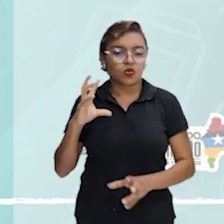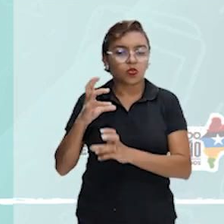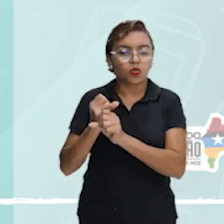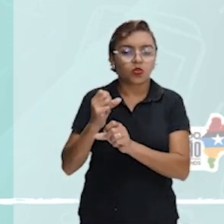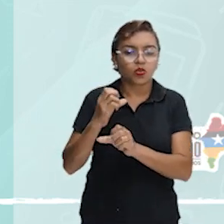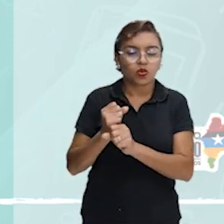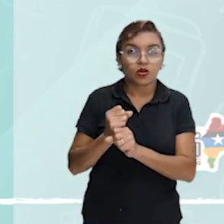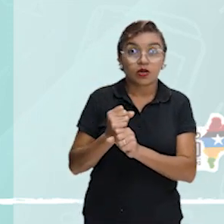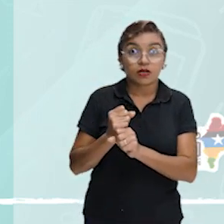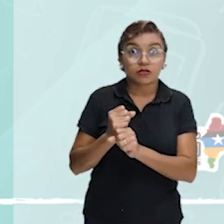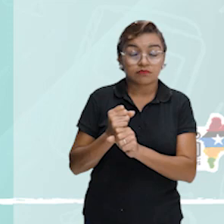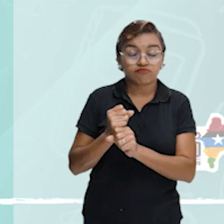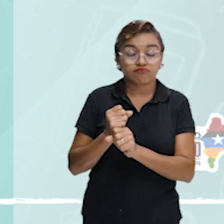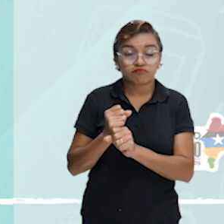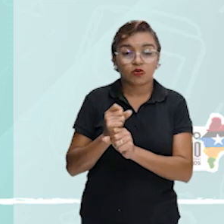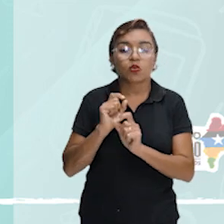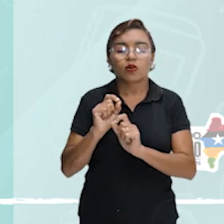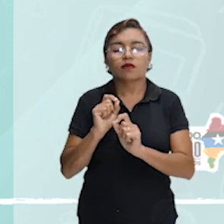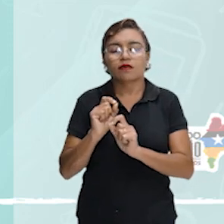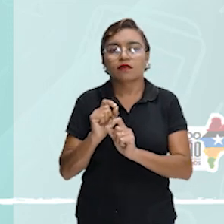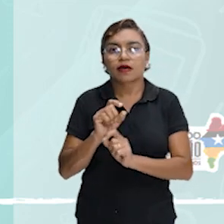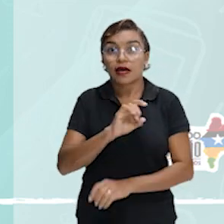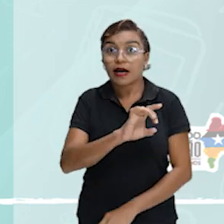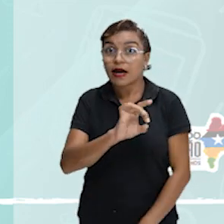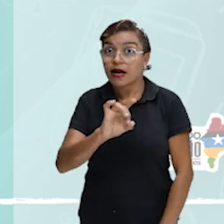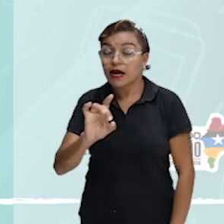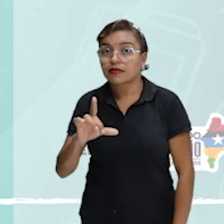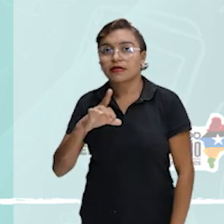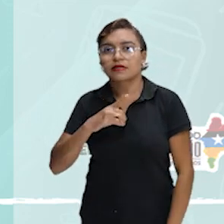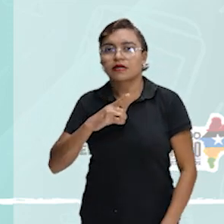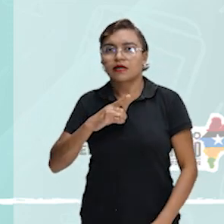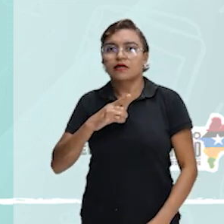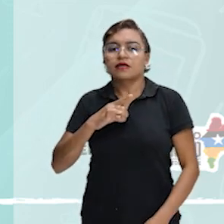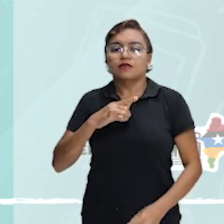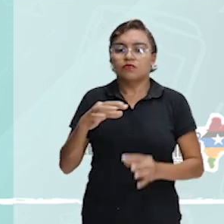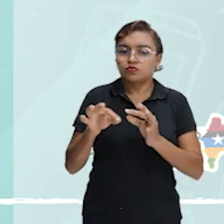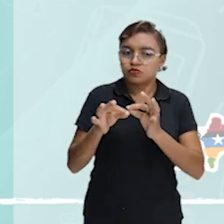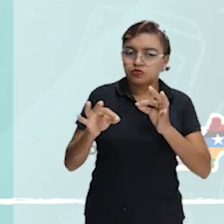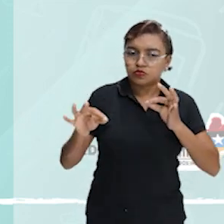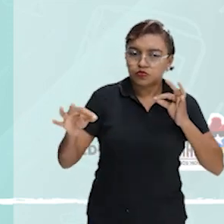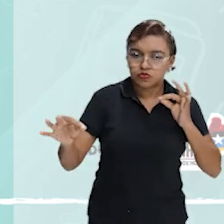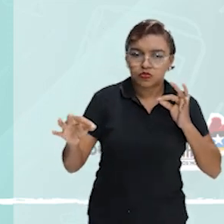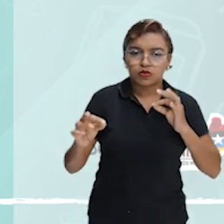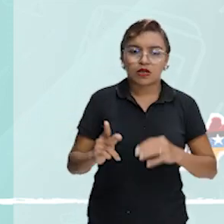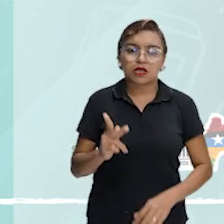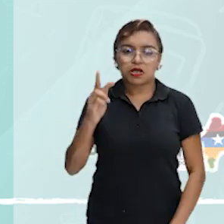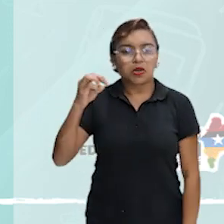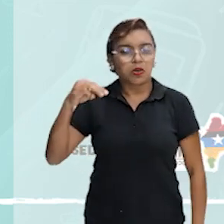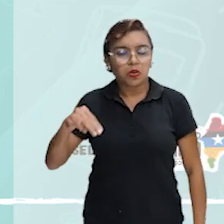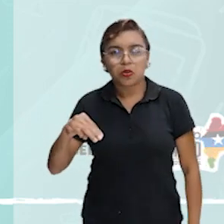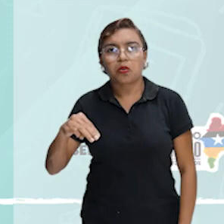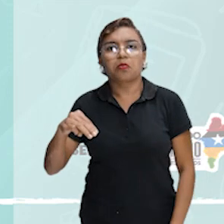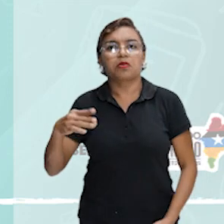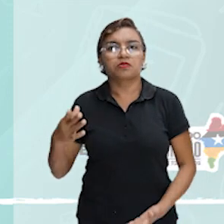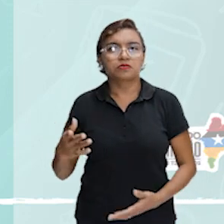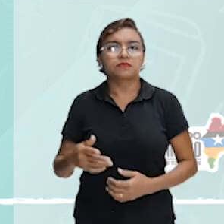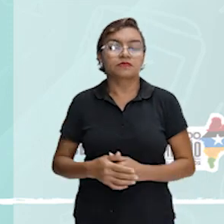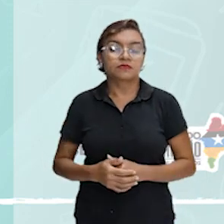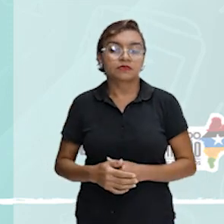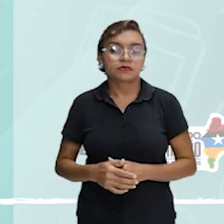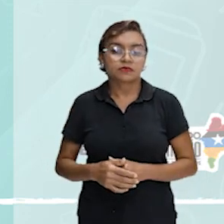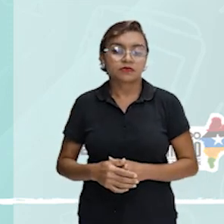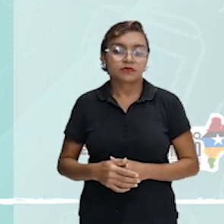aqui, cada uma delas, nesse quadro, vocês estão vendo a quilometragem delas, o quilômetro, quantos quilômetros ela tem, a quilometragem é ótima.